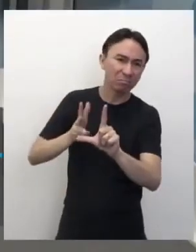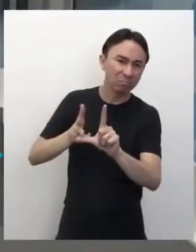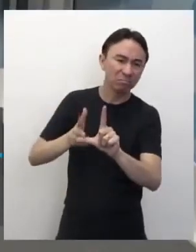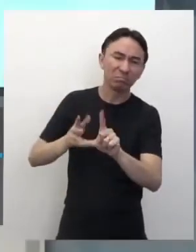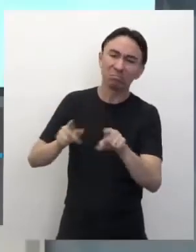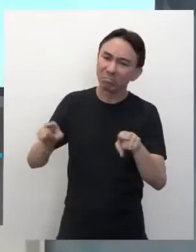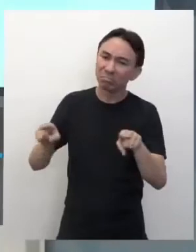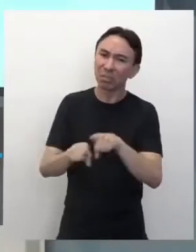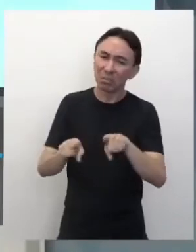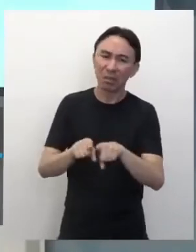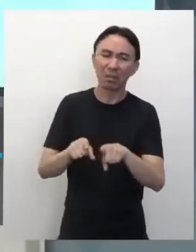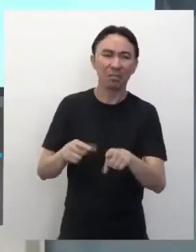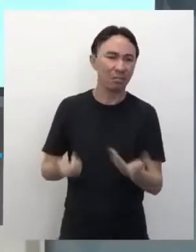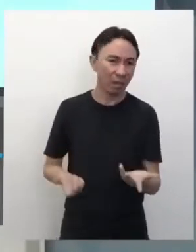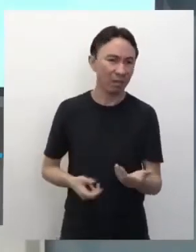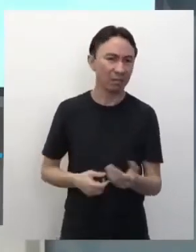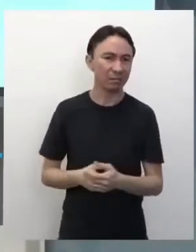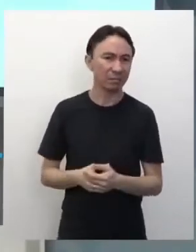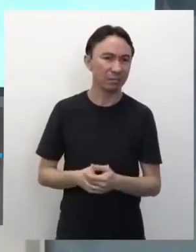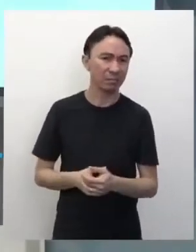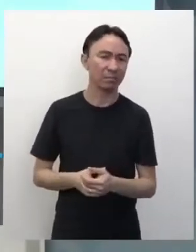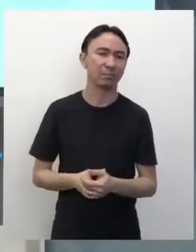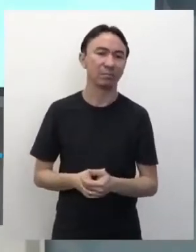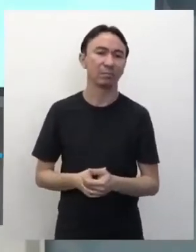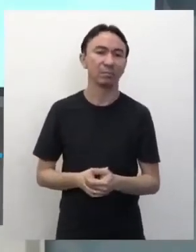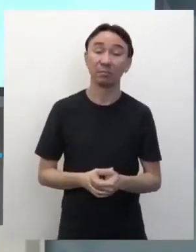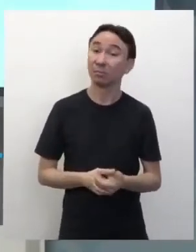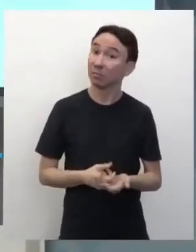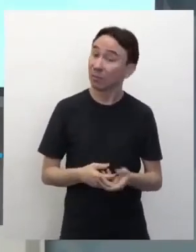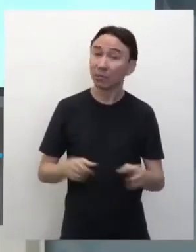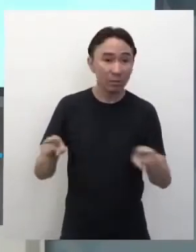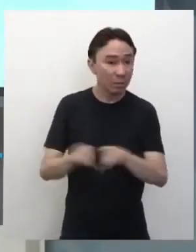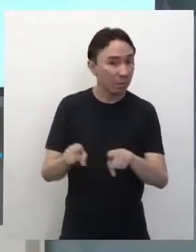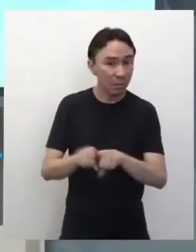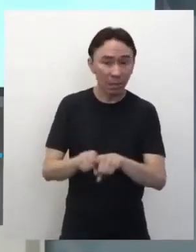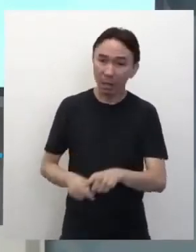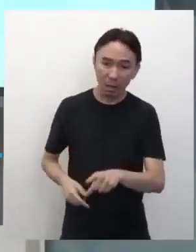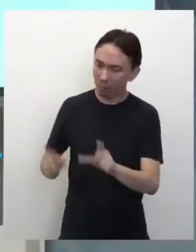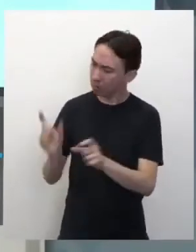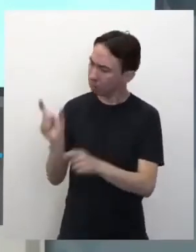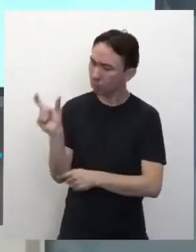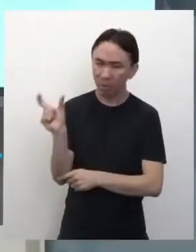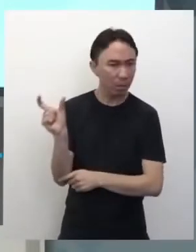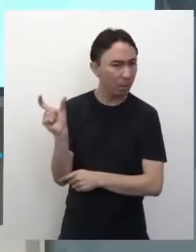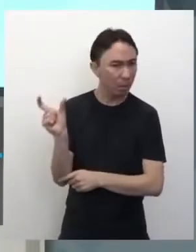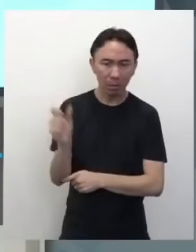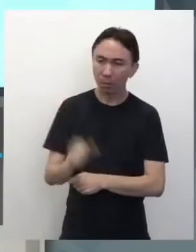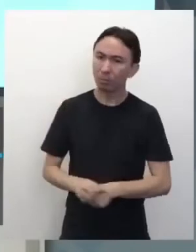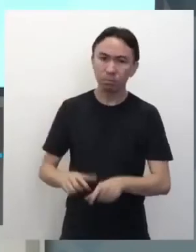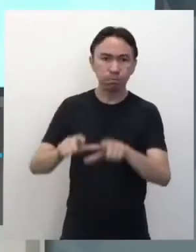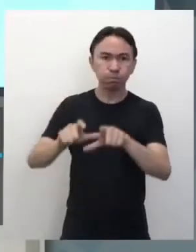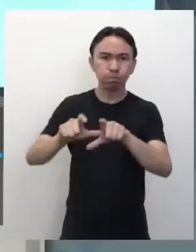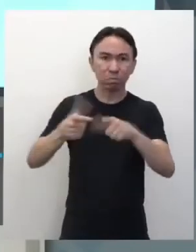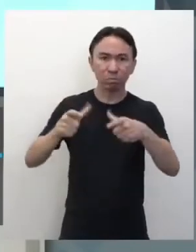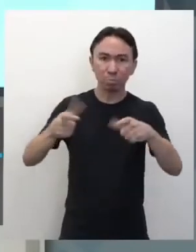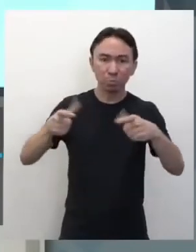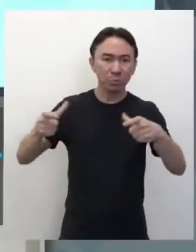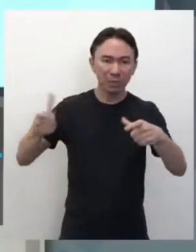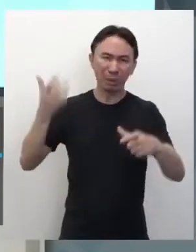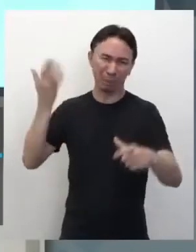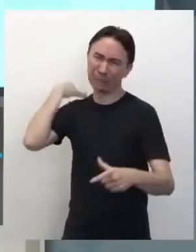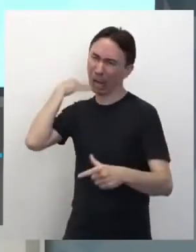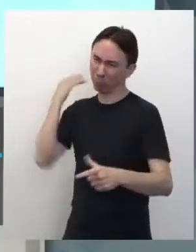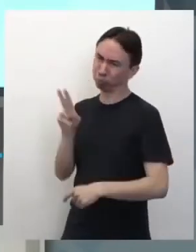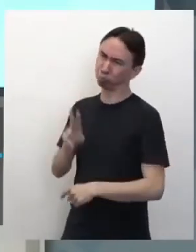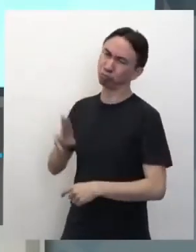um estrangeirismo, né, Andréia? Que também ficou muito forte, né? Nos últimos tempos, já utilizávamos, né? Mas nos últimos tempos, sim,